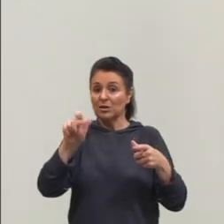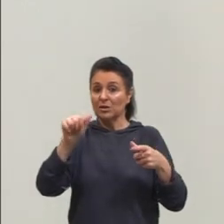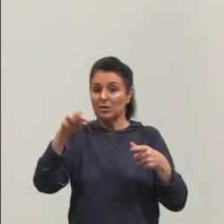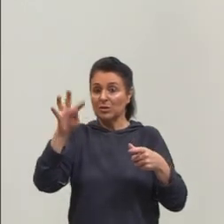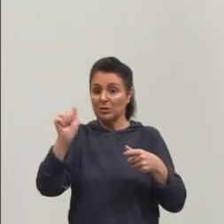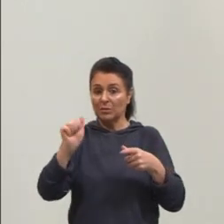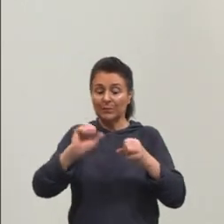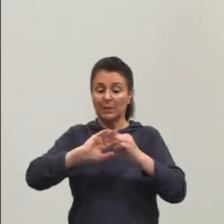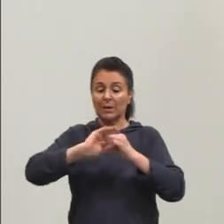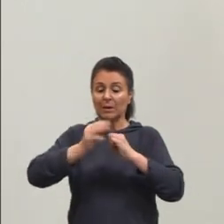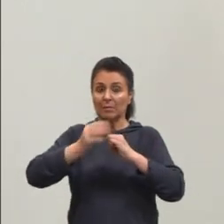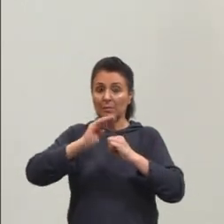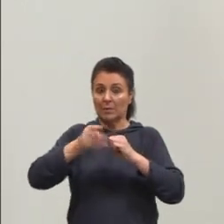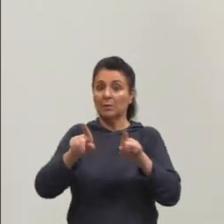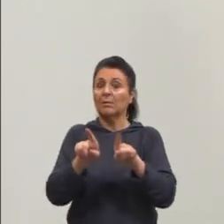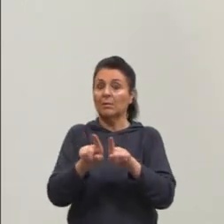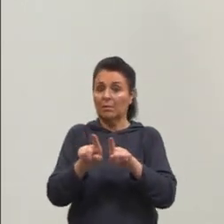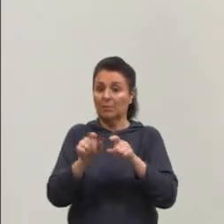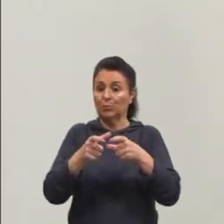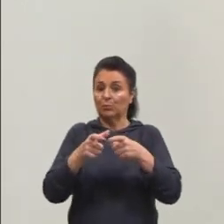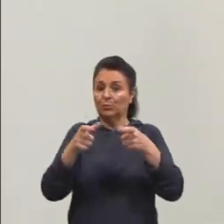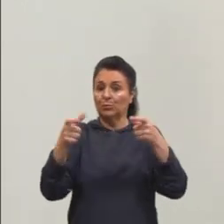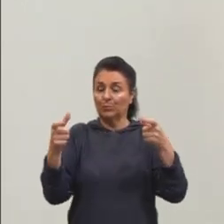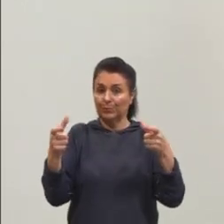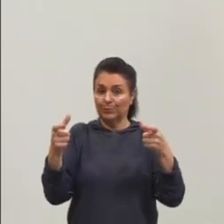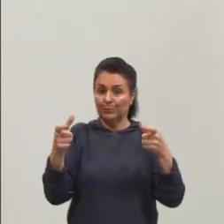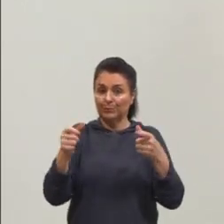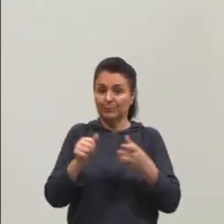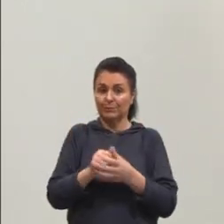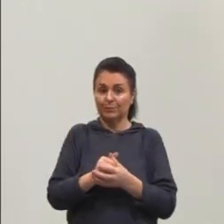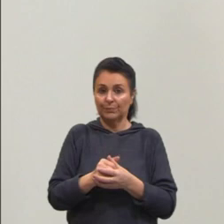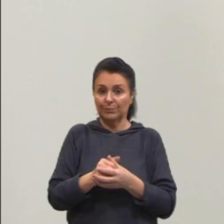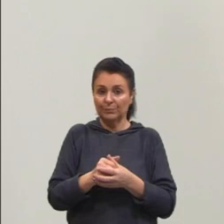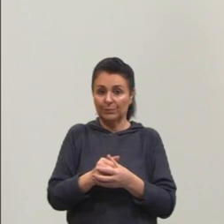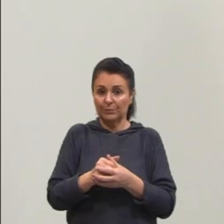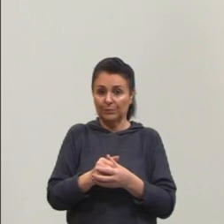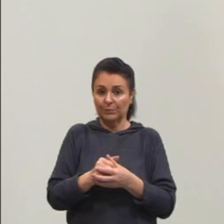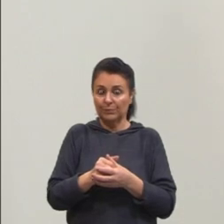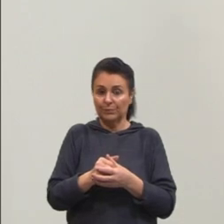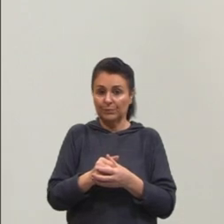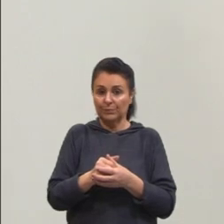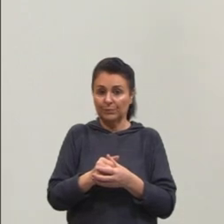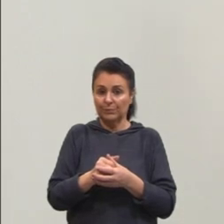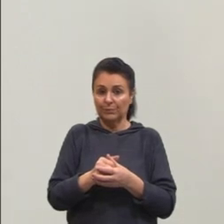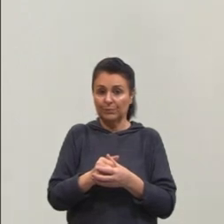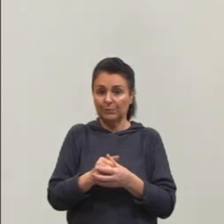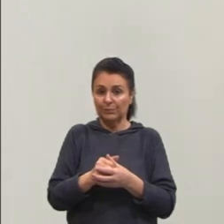está gigante. Vamos lá. A membrana está envolvida na célula.